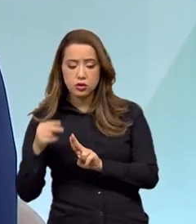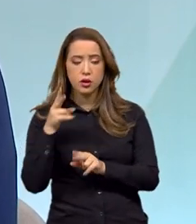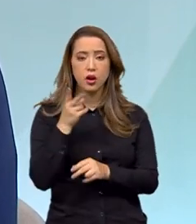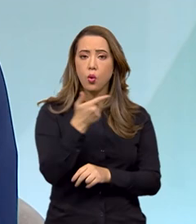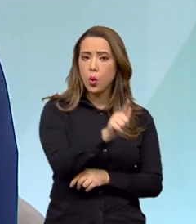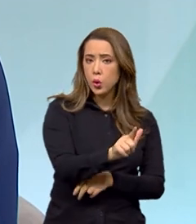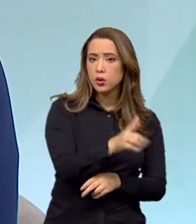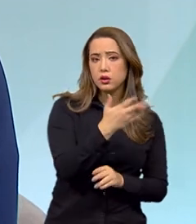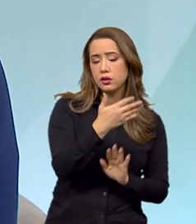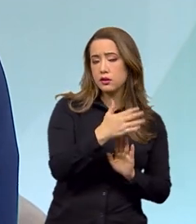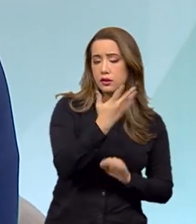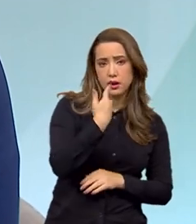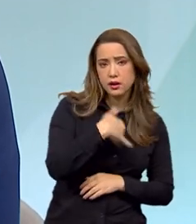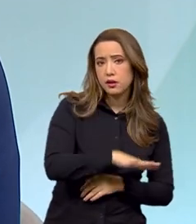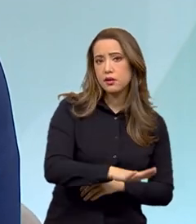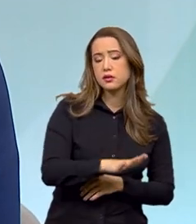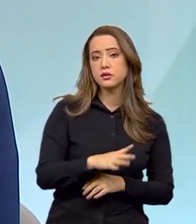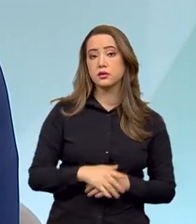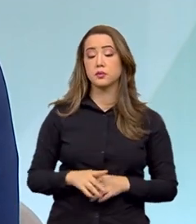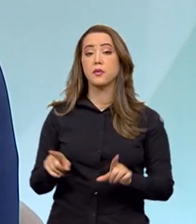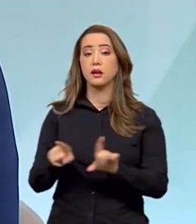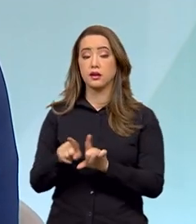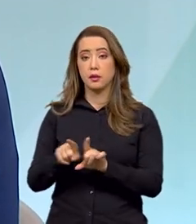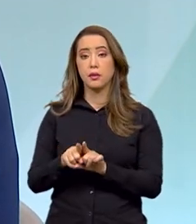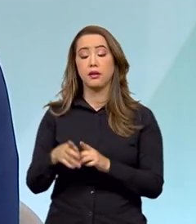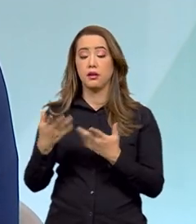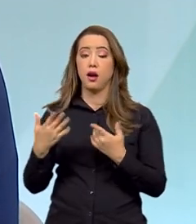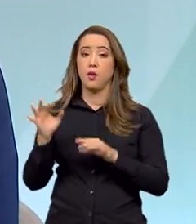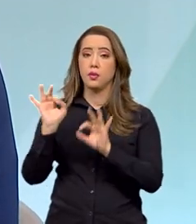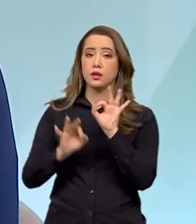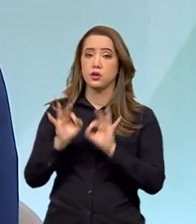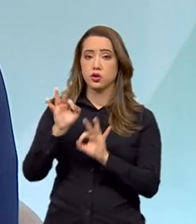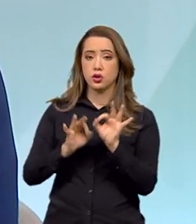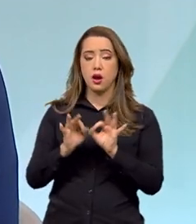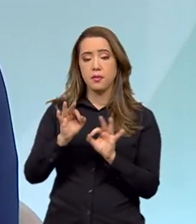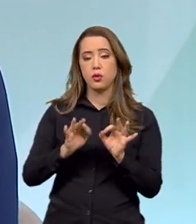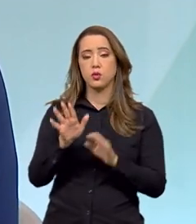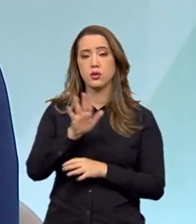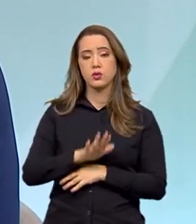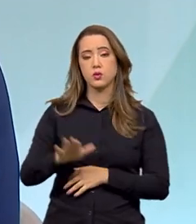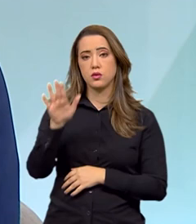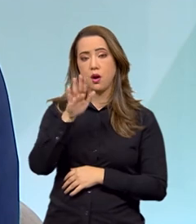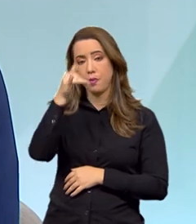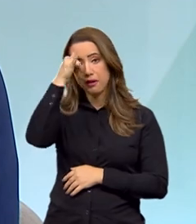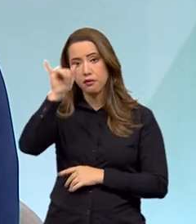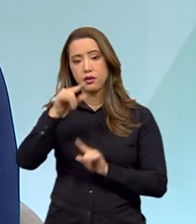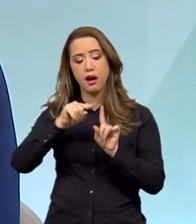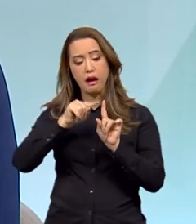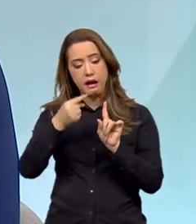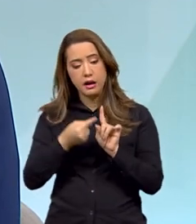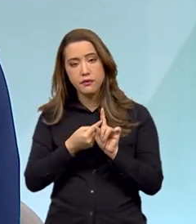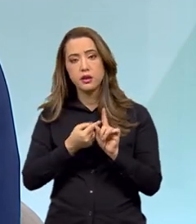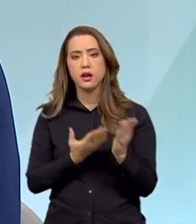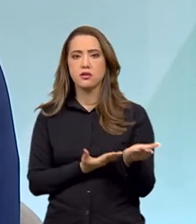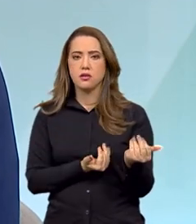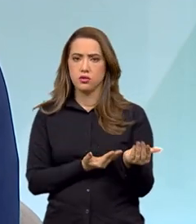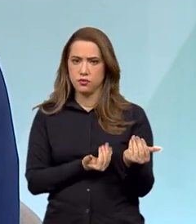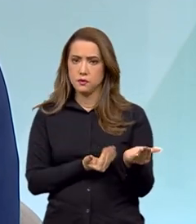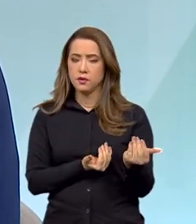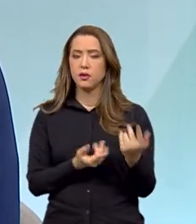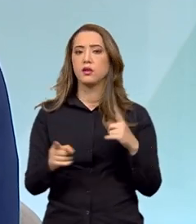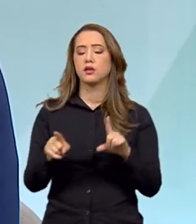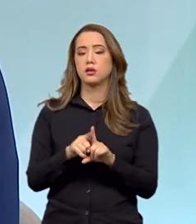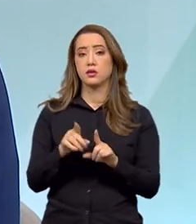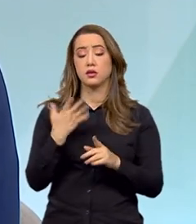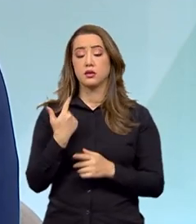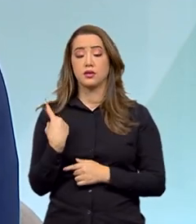Plano Nacional de Enfrentamento da Gravidez na Adolescência e do Risco Sexual Precoce, que é outra política pública muito importante, a